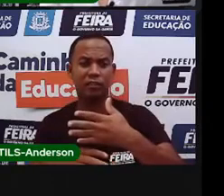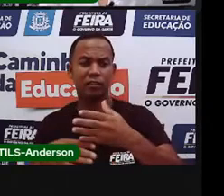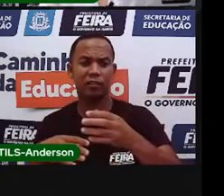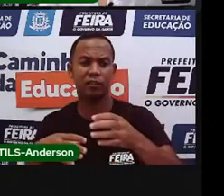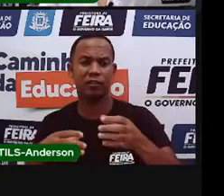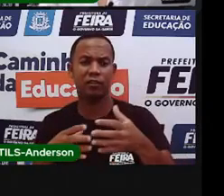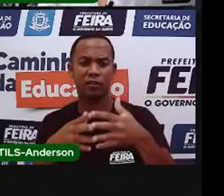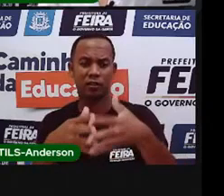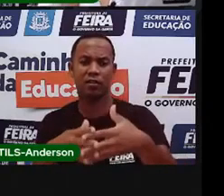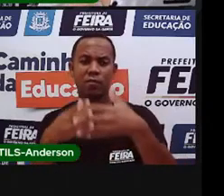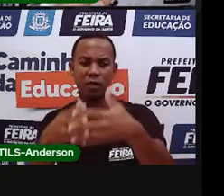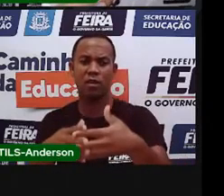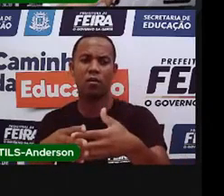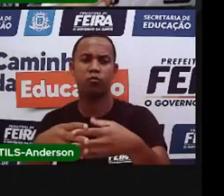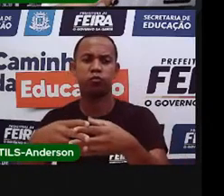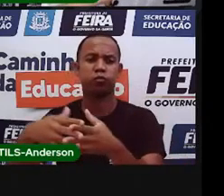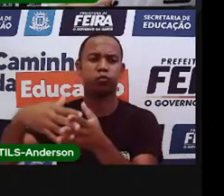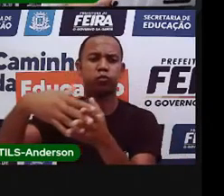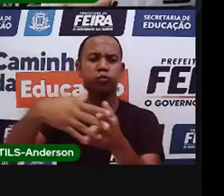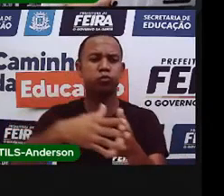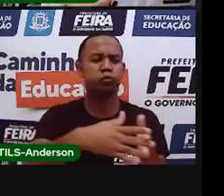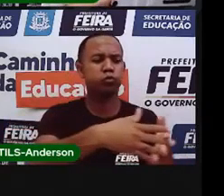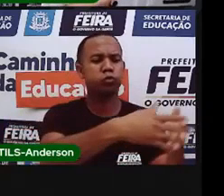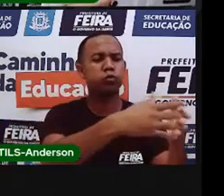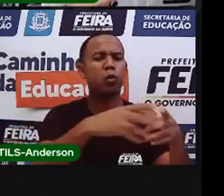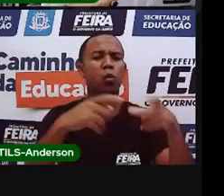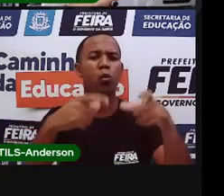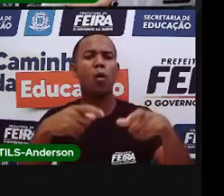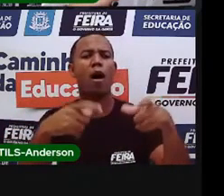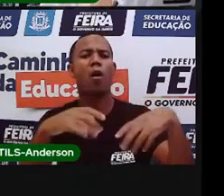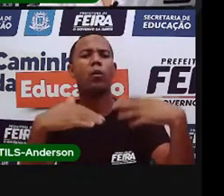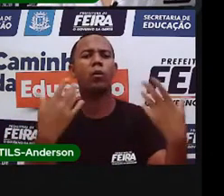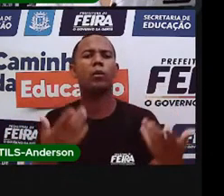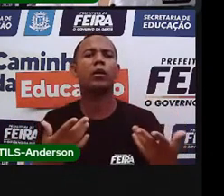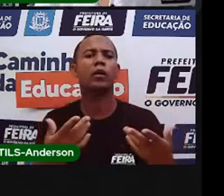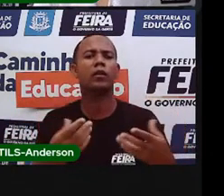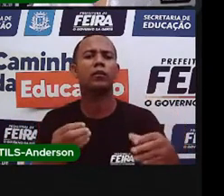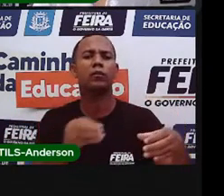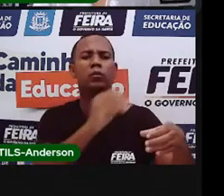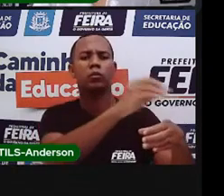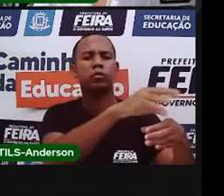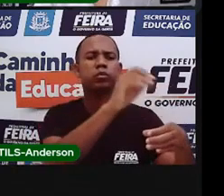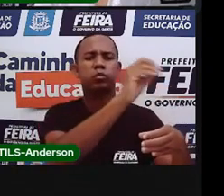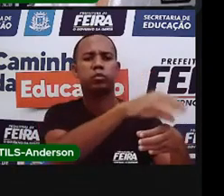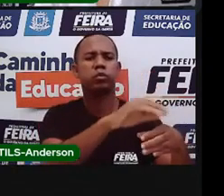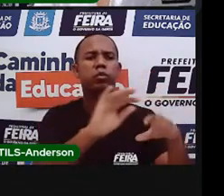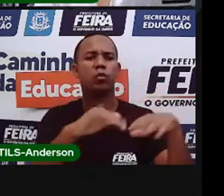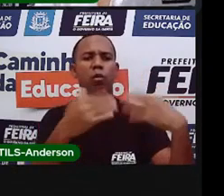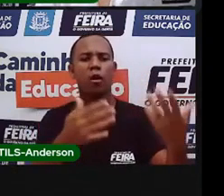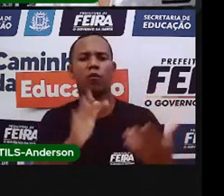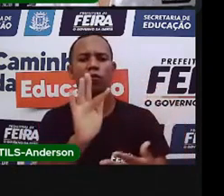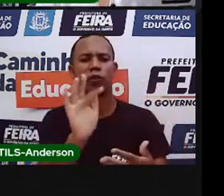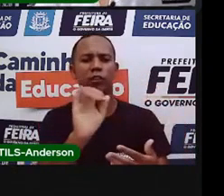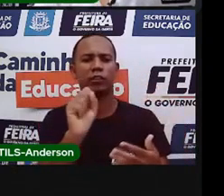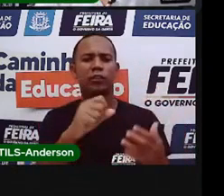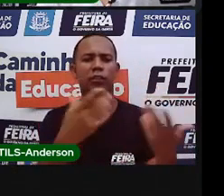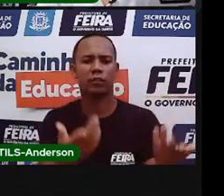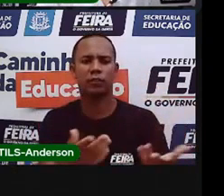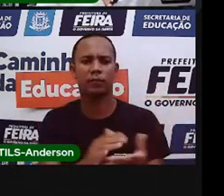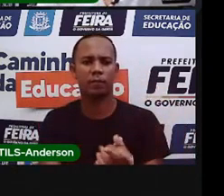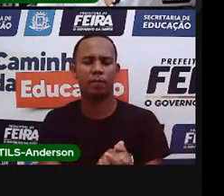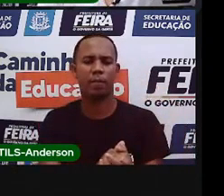Que é o aterro sanitário. Então você vai pesquisar em que local é que fica esse aterro sanitário aqui em Feira. Certinho?